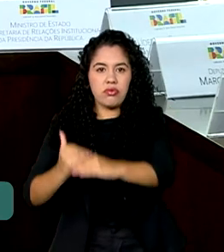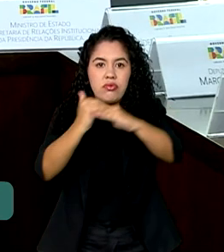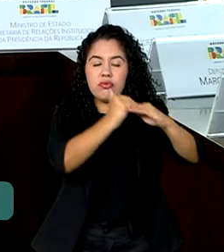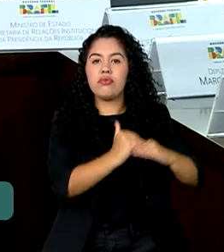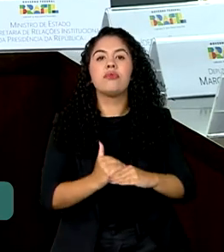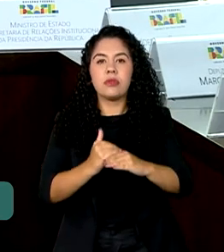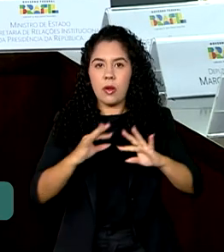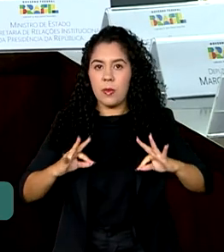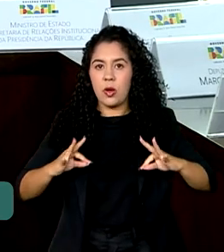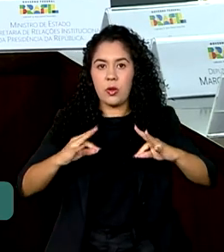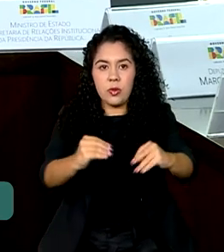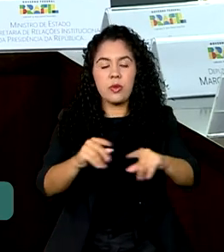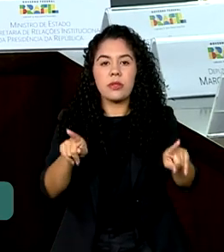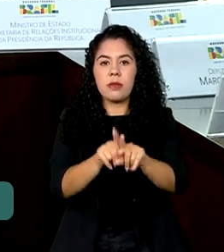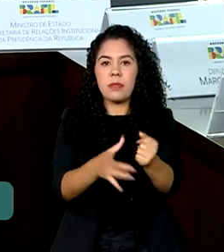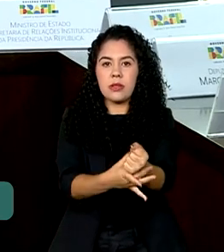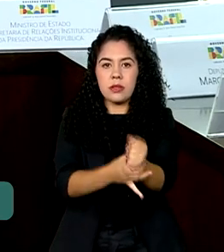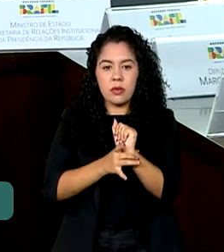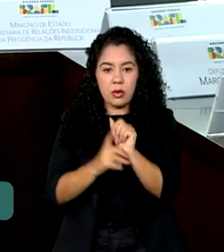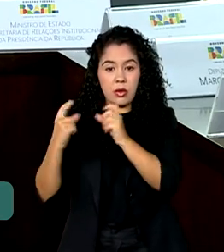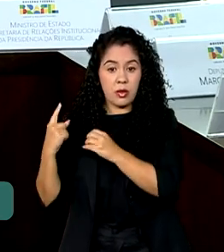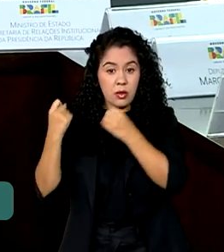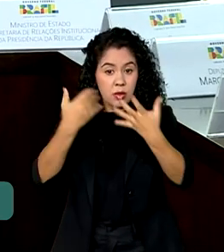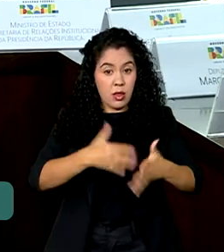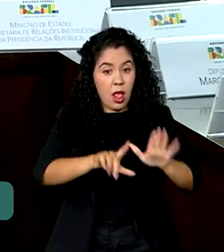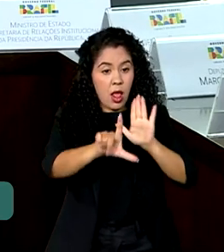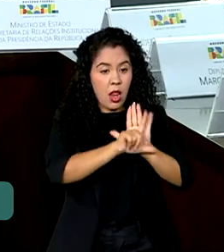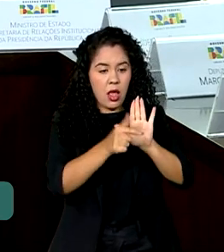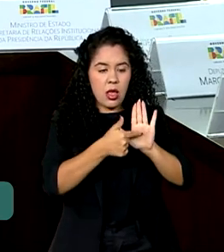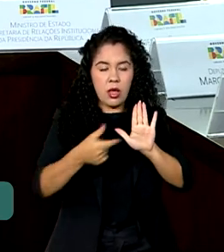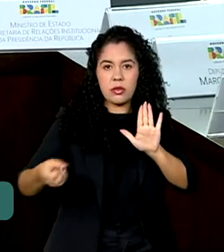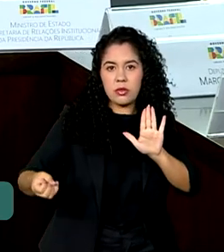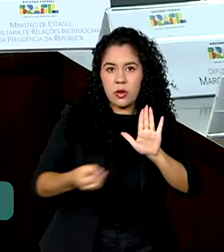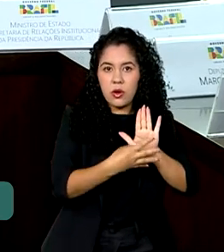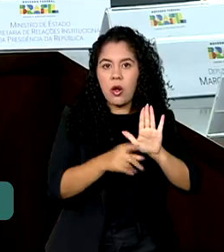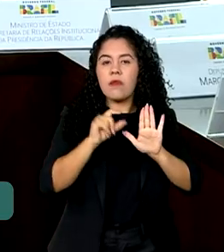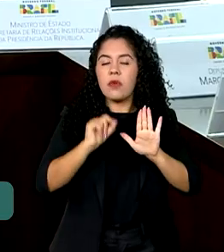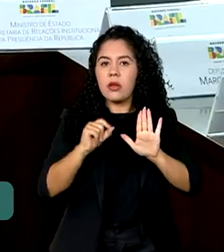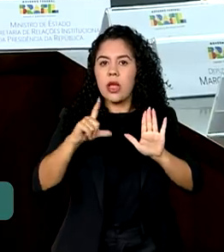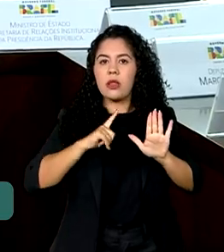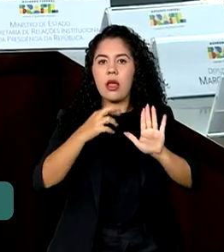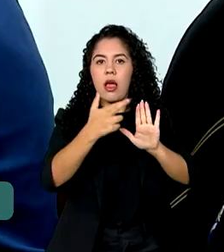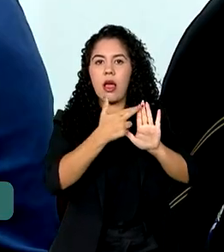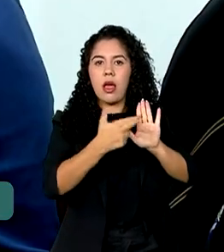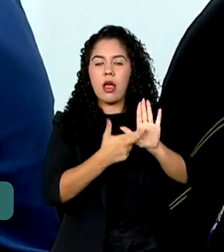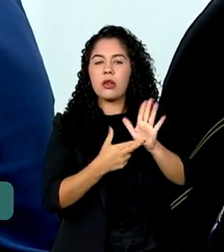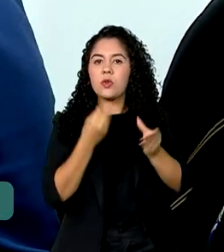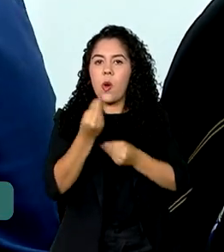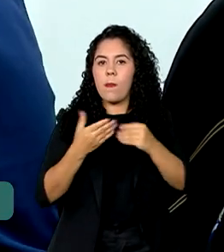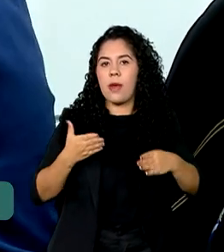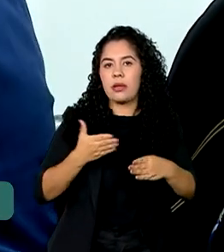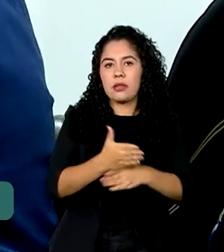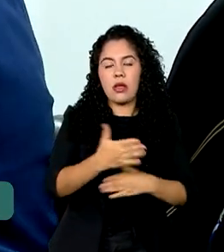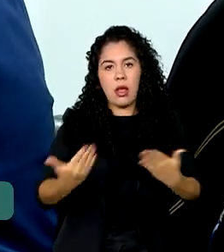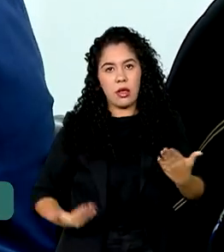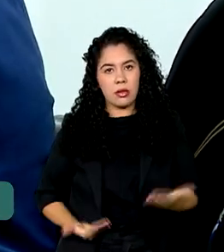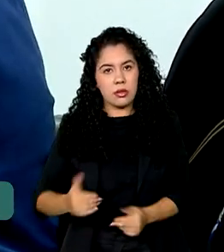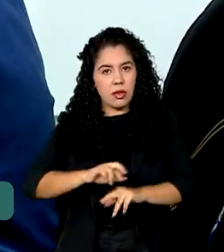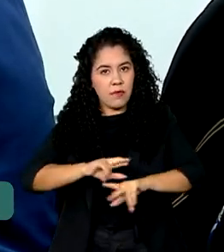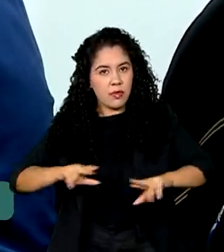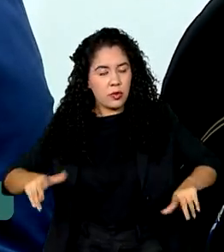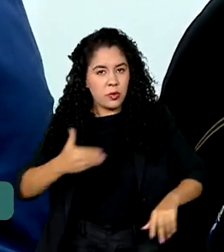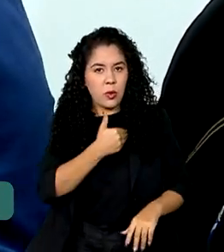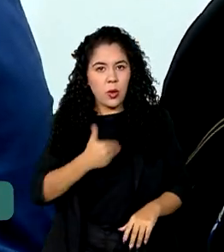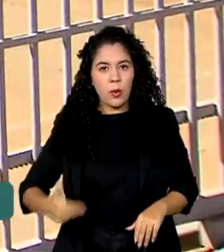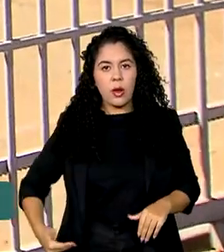A nova lei dos concursos moderniza e unifica as regras de acesso ao serviço público. Estabelece requisitos mínimos